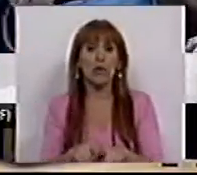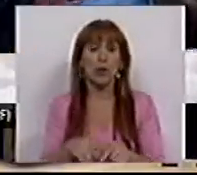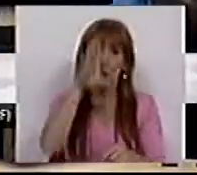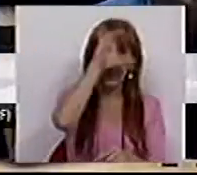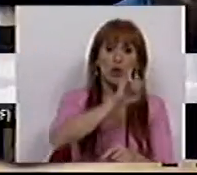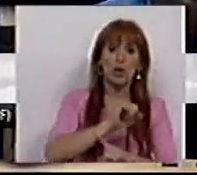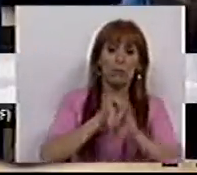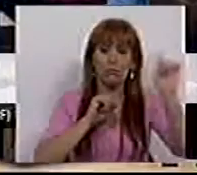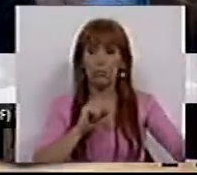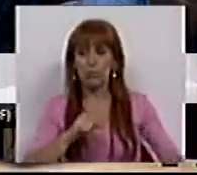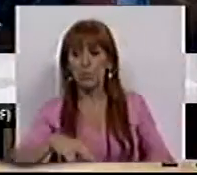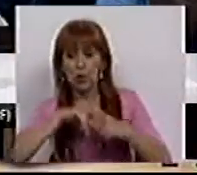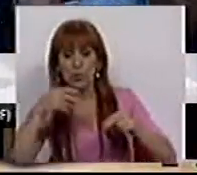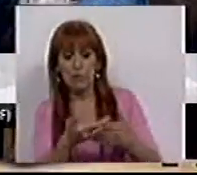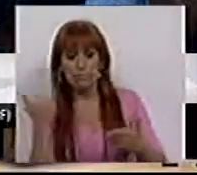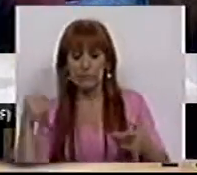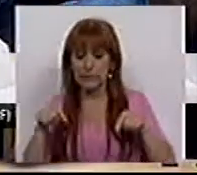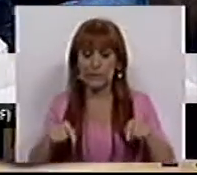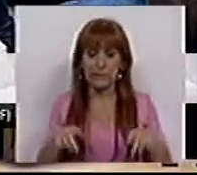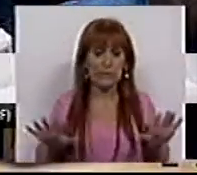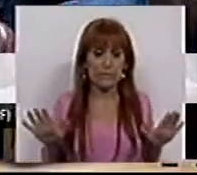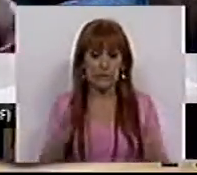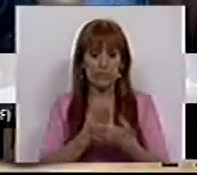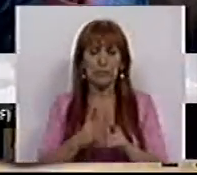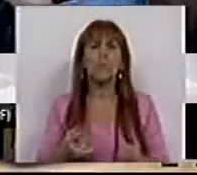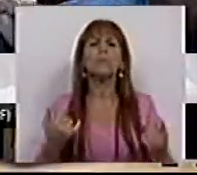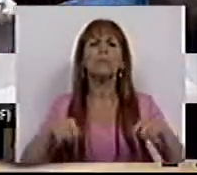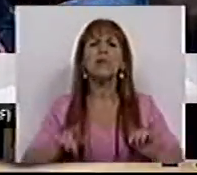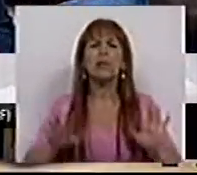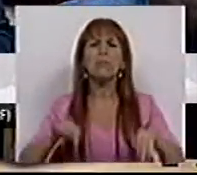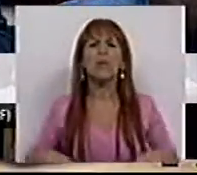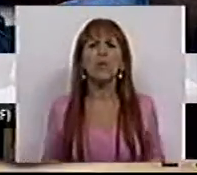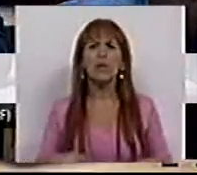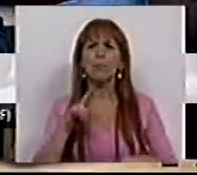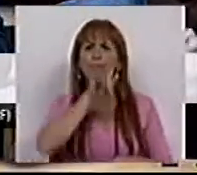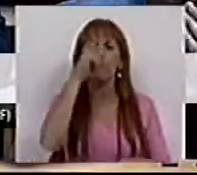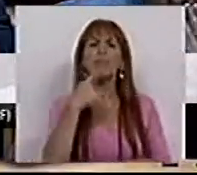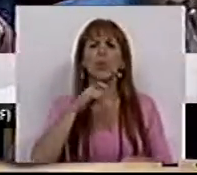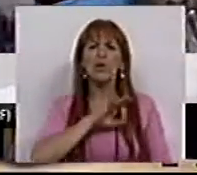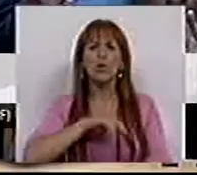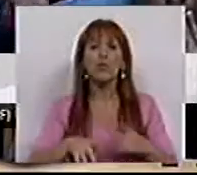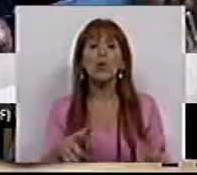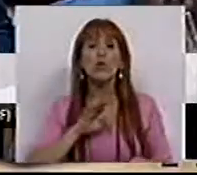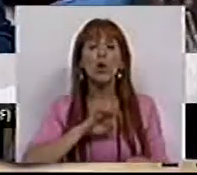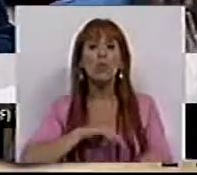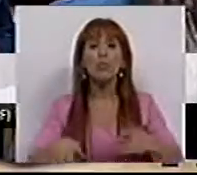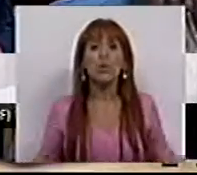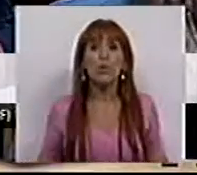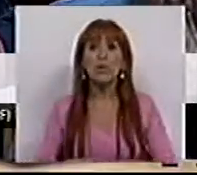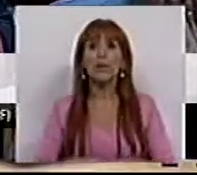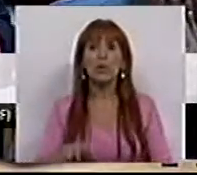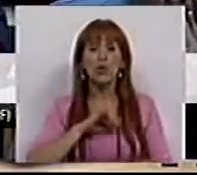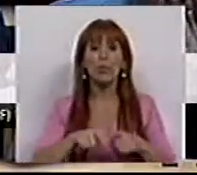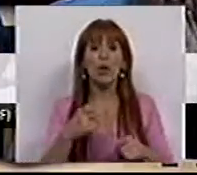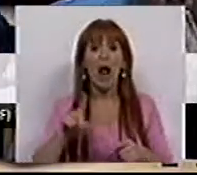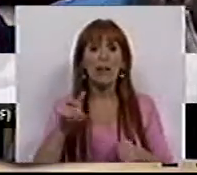quer o Estado, quer os municípios desse processo. Mas terminarei com uma questão, Sr. Deputado. É que o Sr. Deputado, nem o Sr.